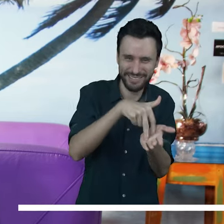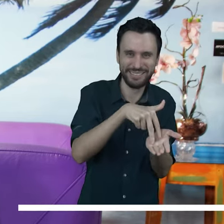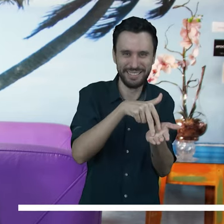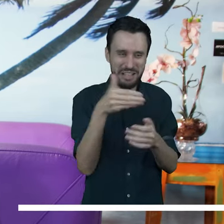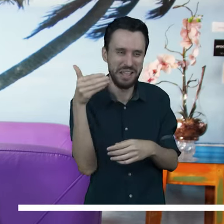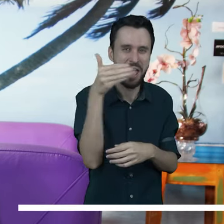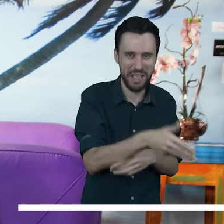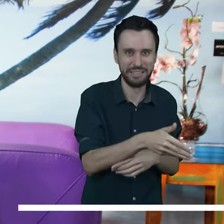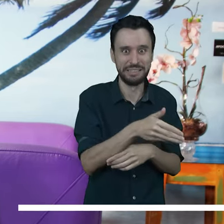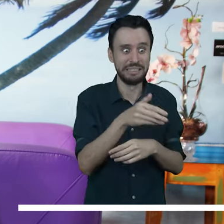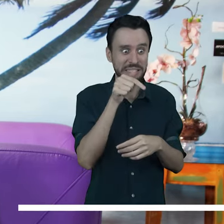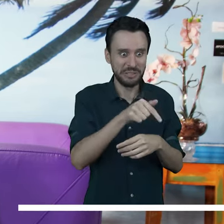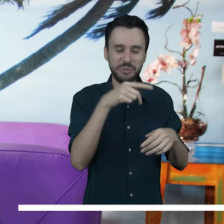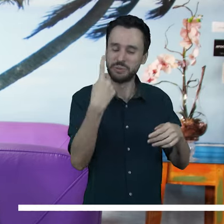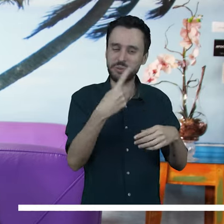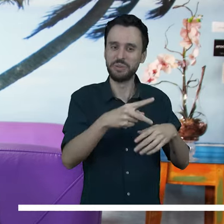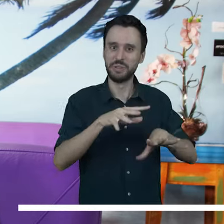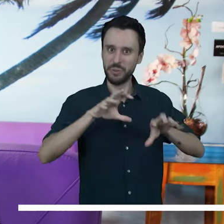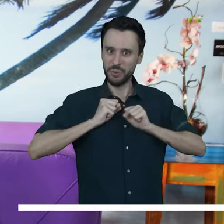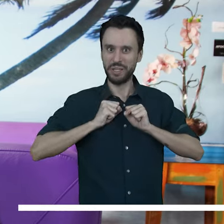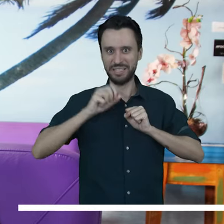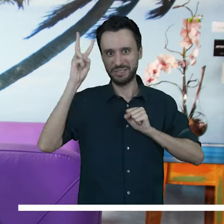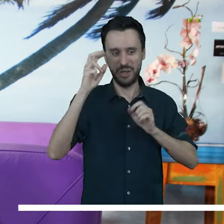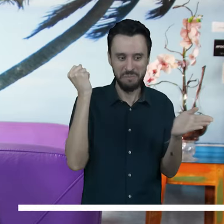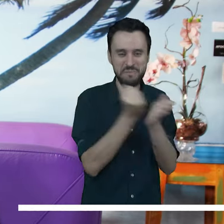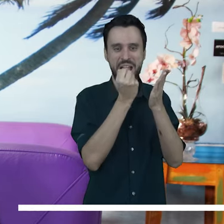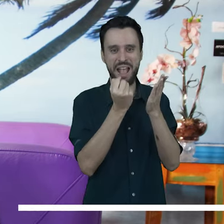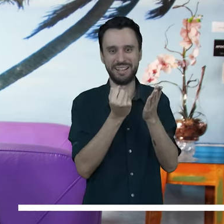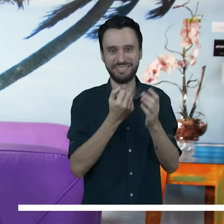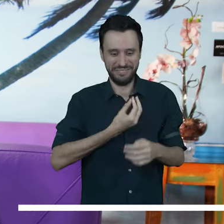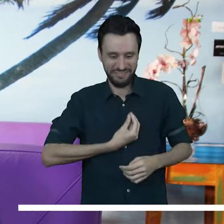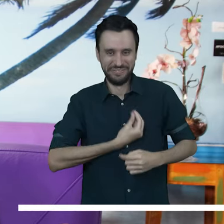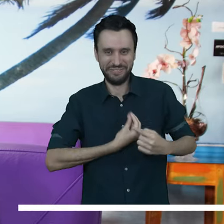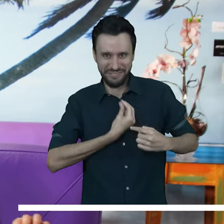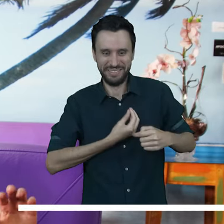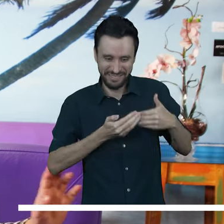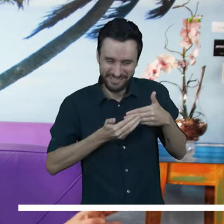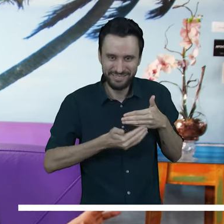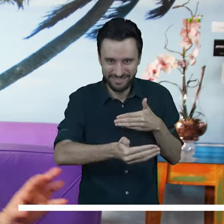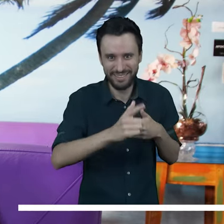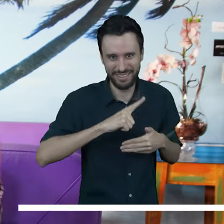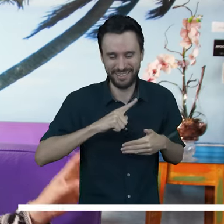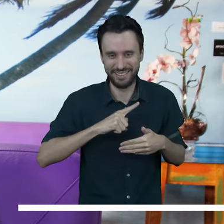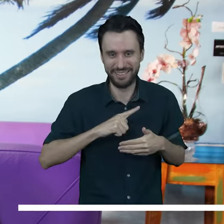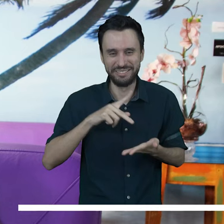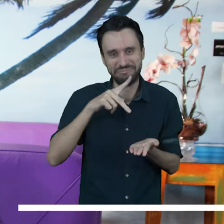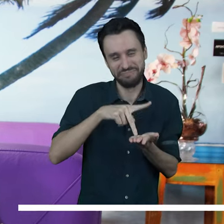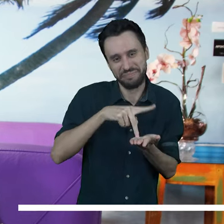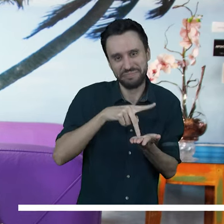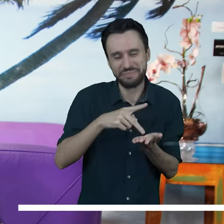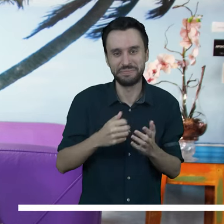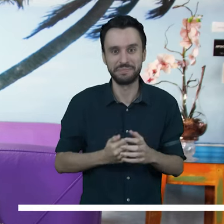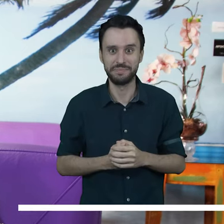interesse mesmo de vir. Acho que compõe, né? Compõe a história da gente, né? Os locais por onde a gente passa deixam marcas mesmo, assim, em várias frentes na